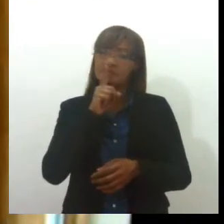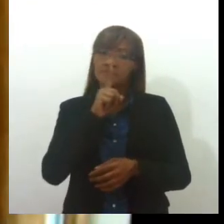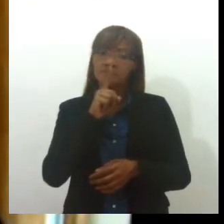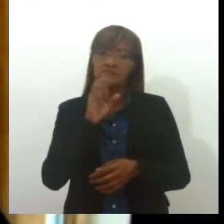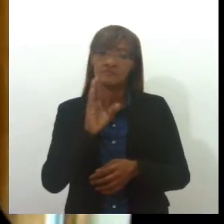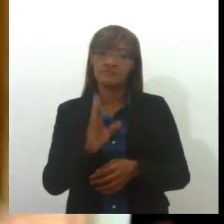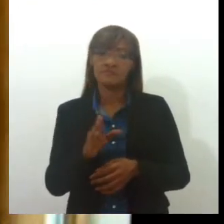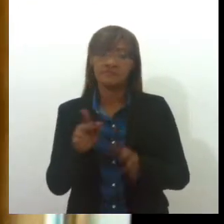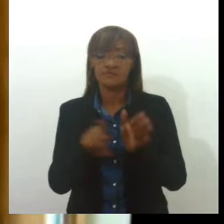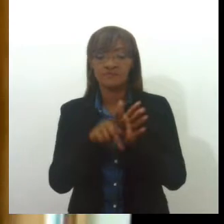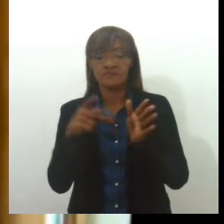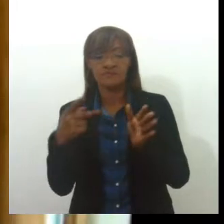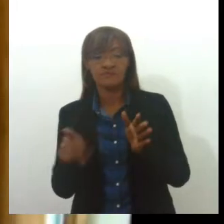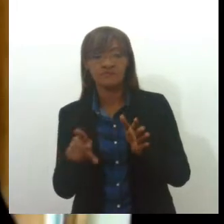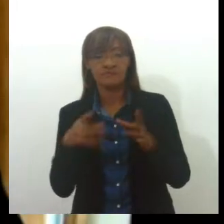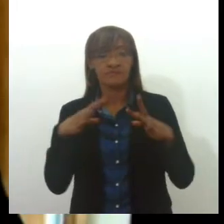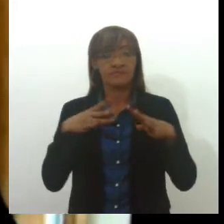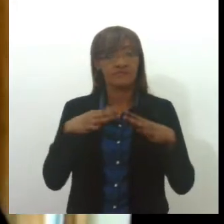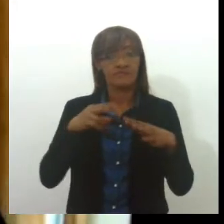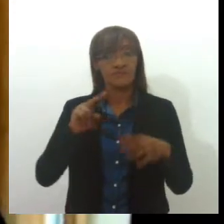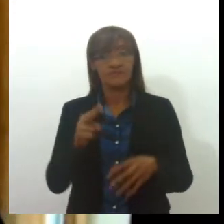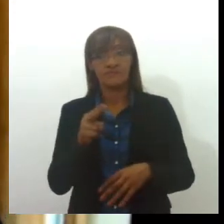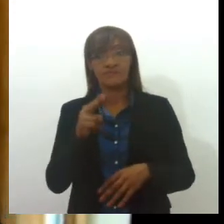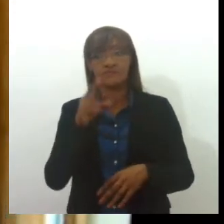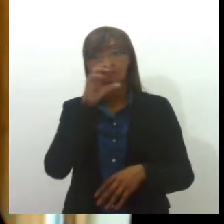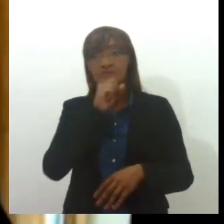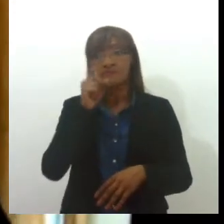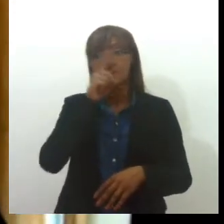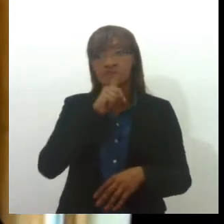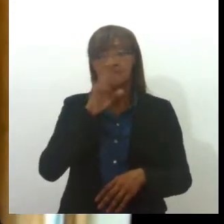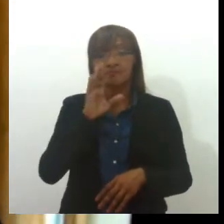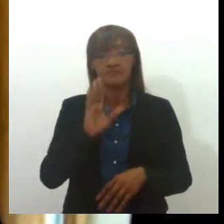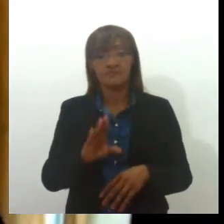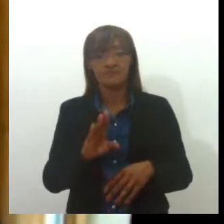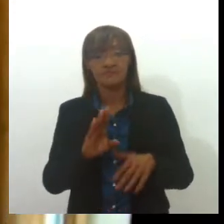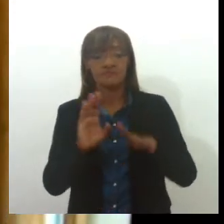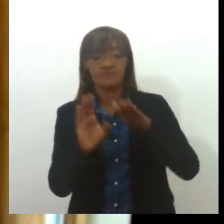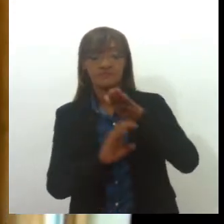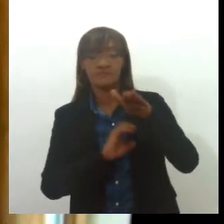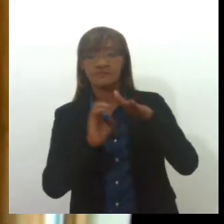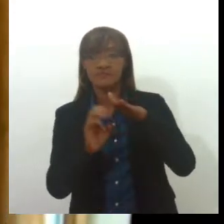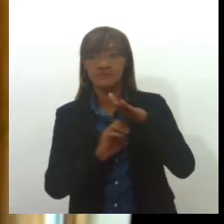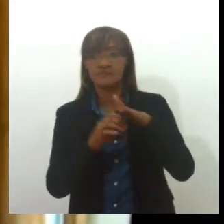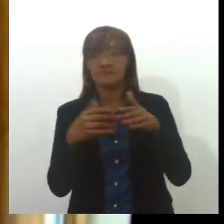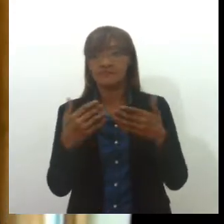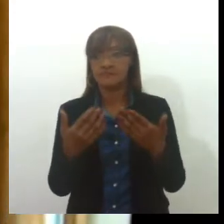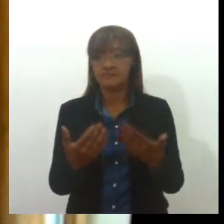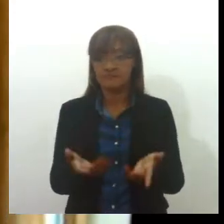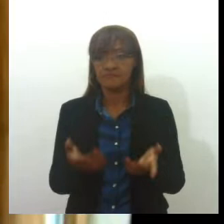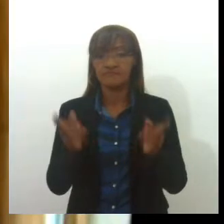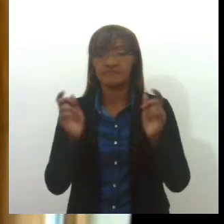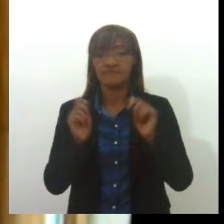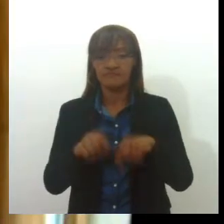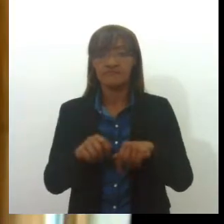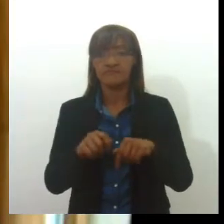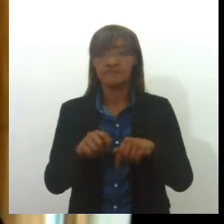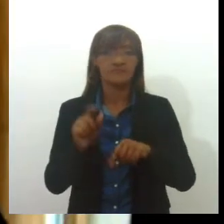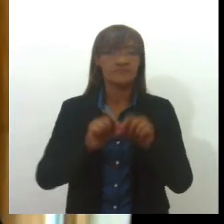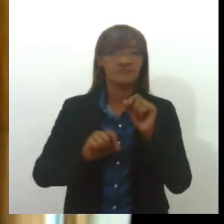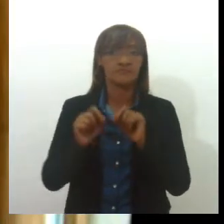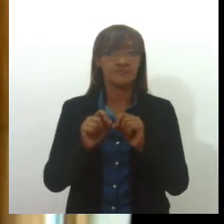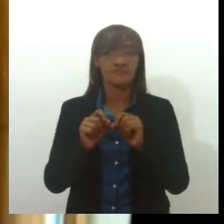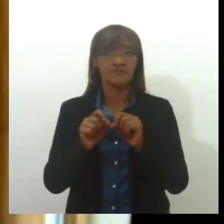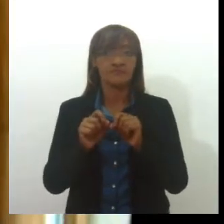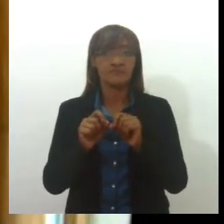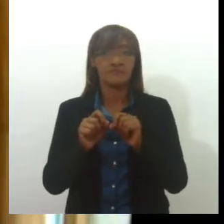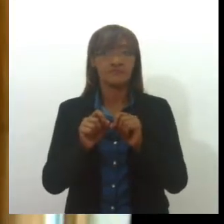ou no próprio feriado ou no próprio final de semana, a concessionária ou a empresa que presta esse serviço público, ela não poderá realizar esse corte